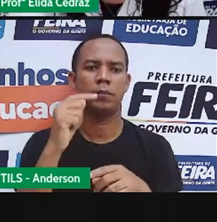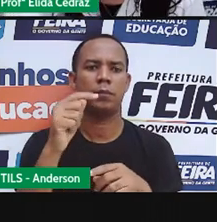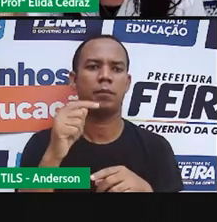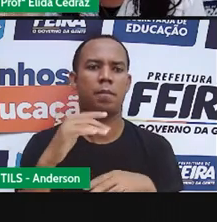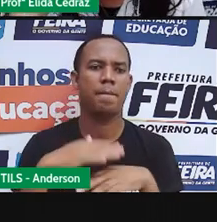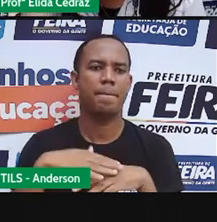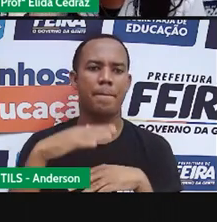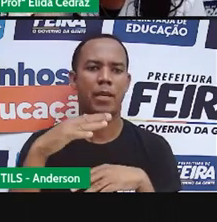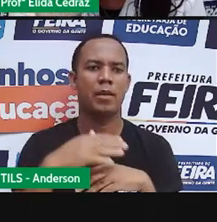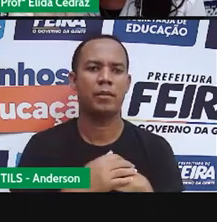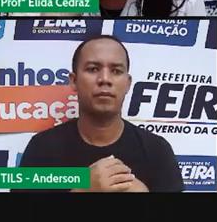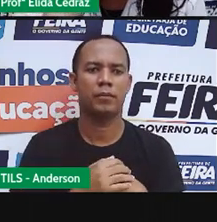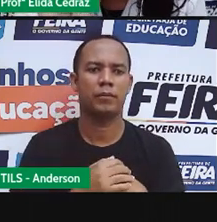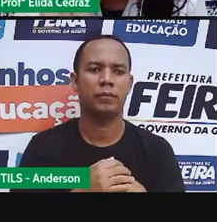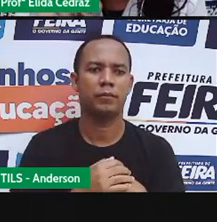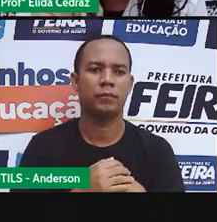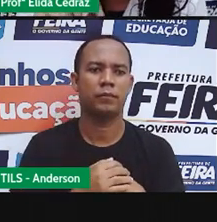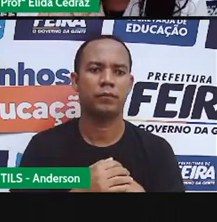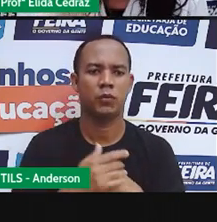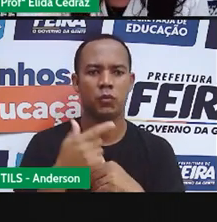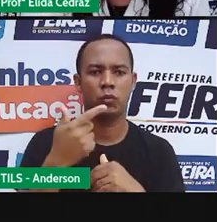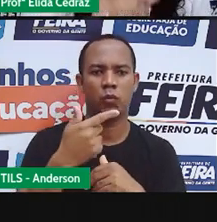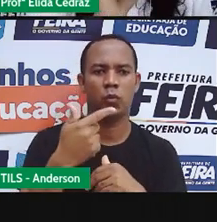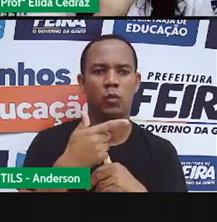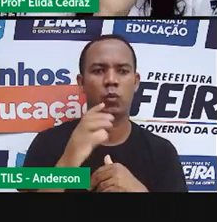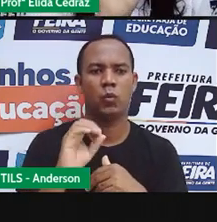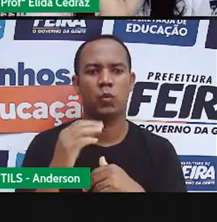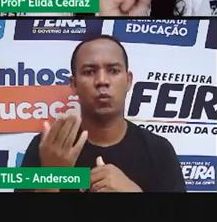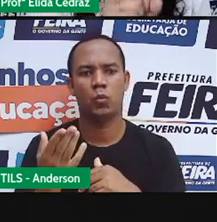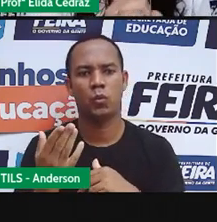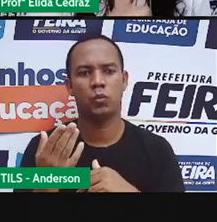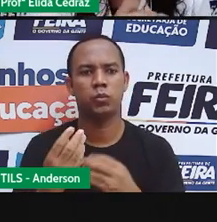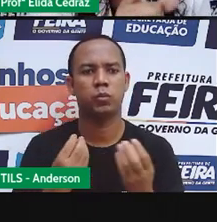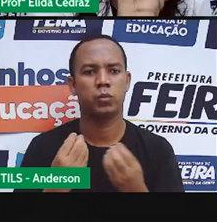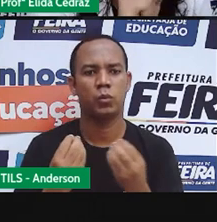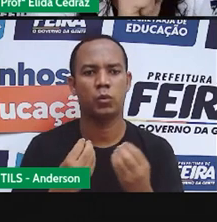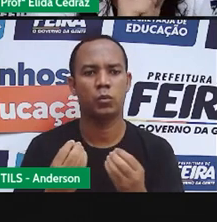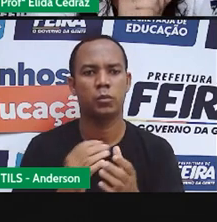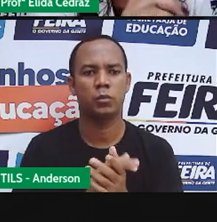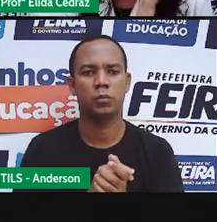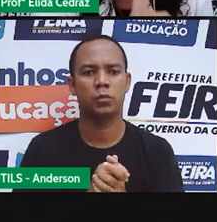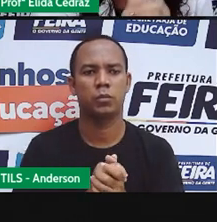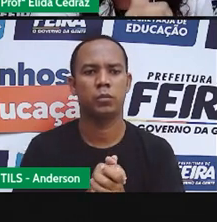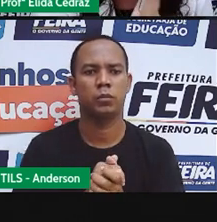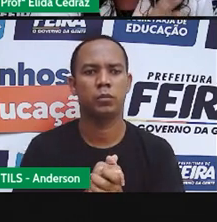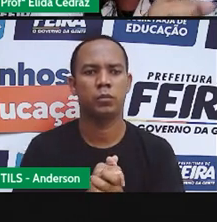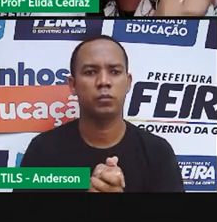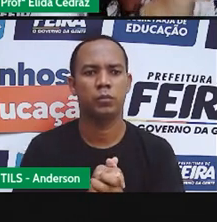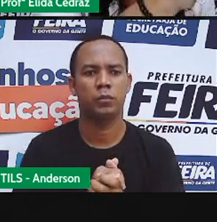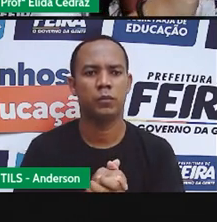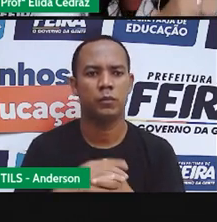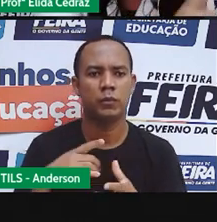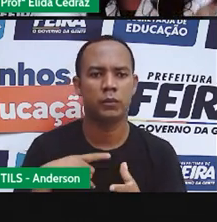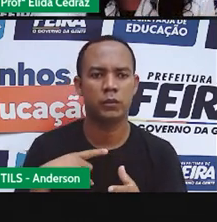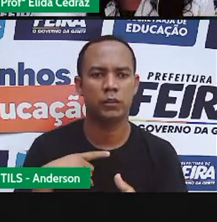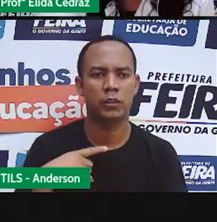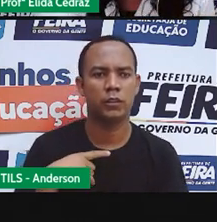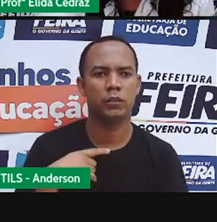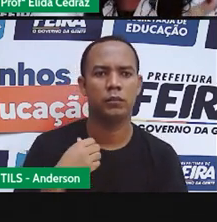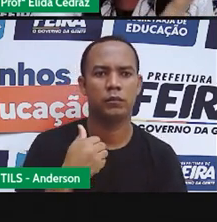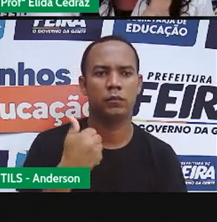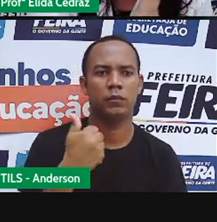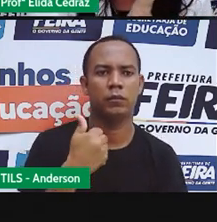ponteiro grande está em cima do dois. E, se você contar os tracinhos que tem entre o